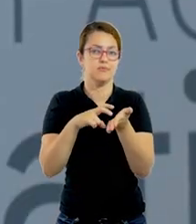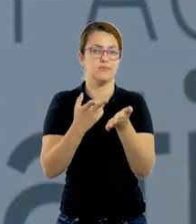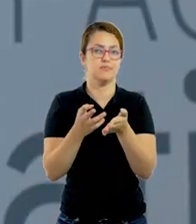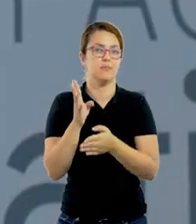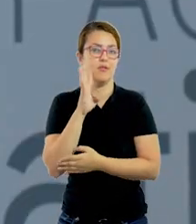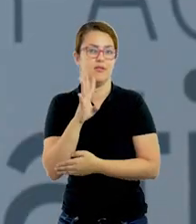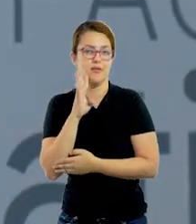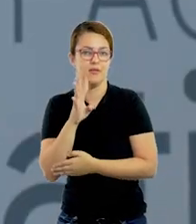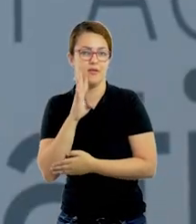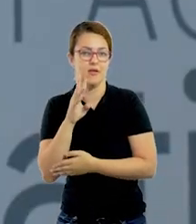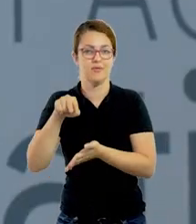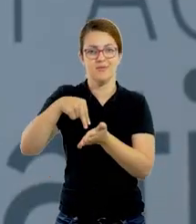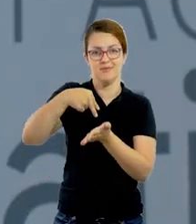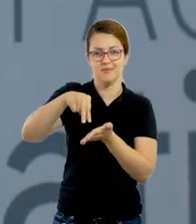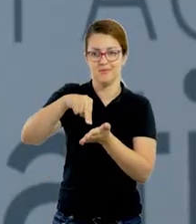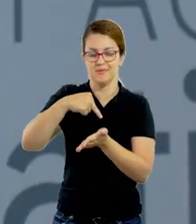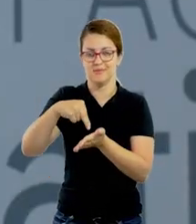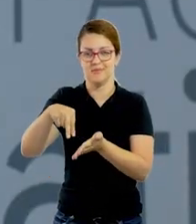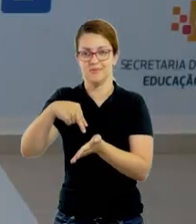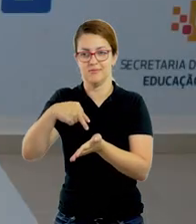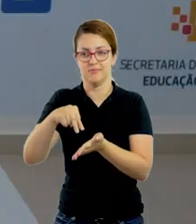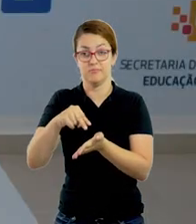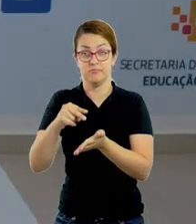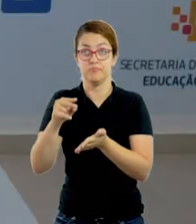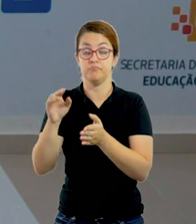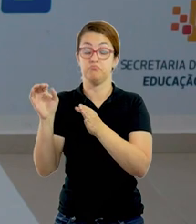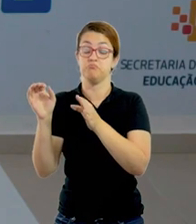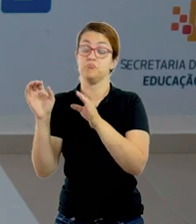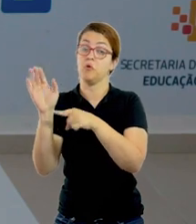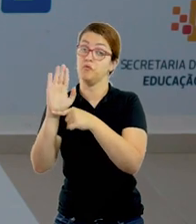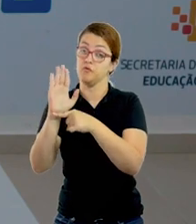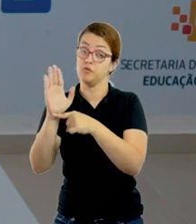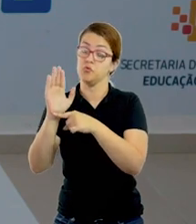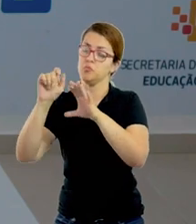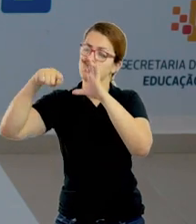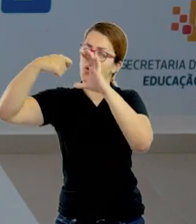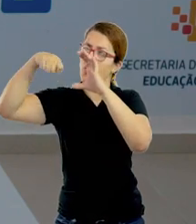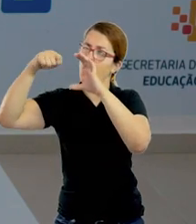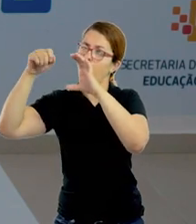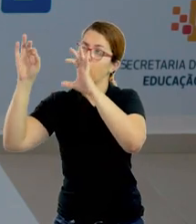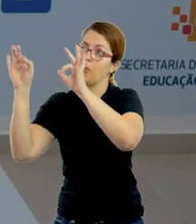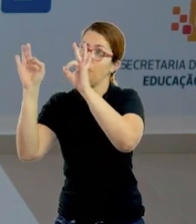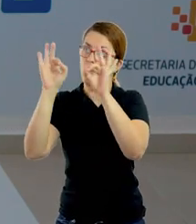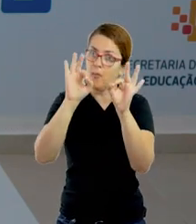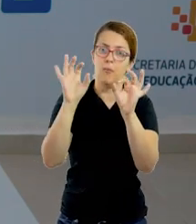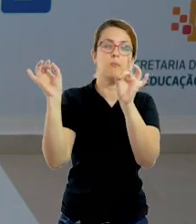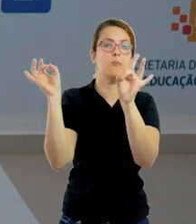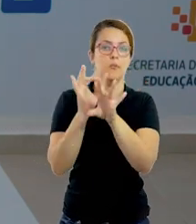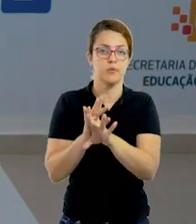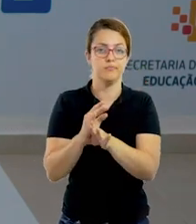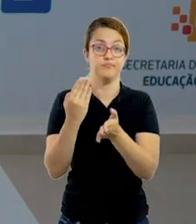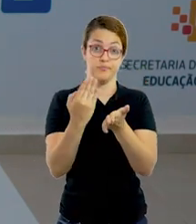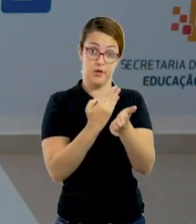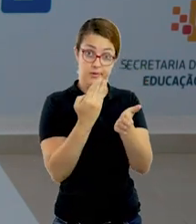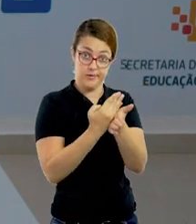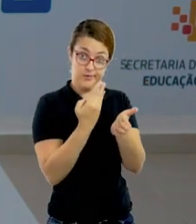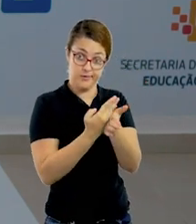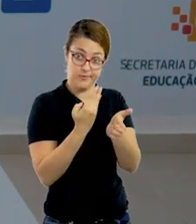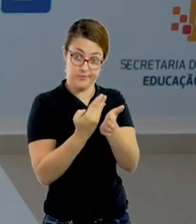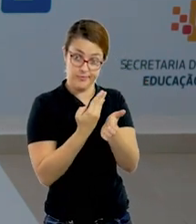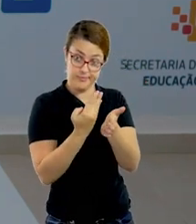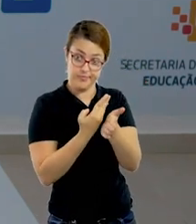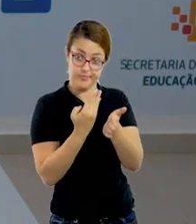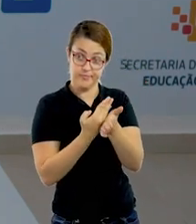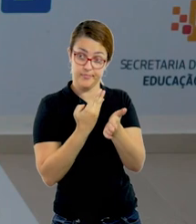dançante. Você pode fazer isso com as suas crianças. Após assistir os vídeos, segue a seguinte atividade. Vão pegar o caderno de